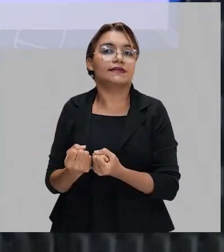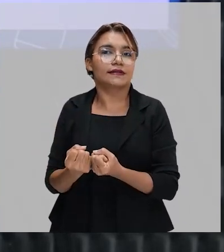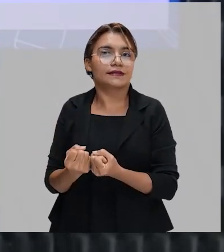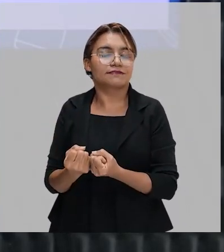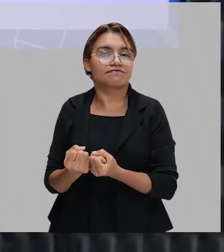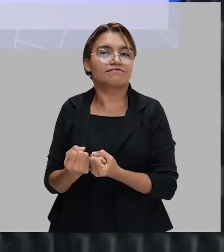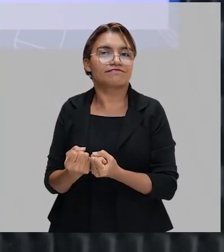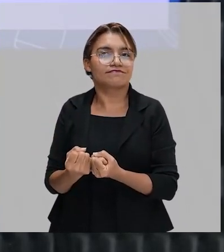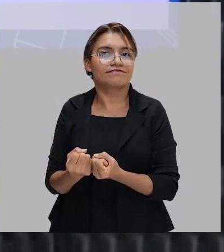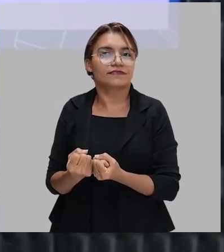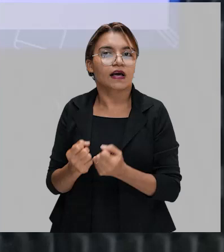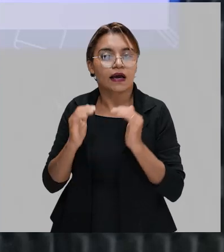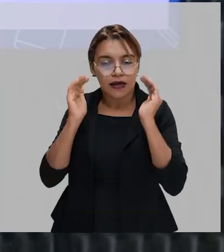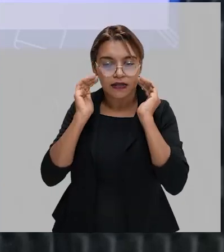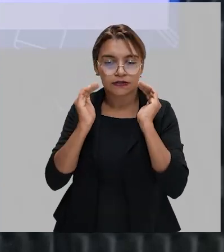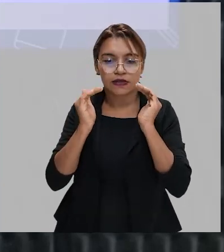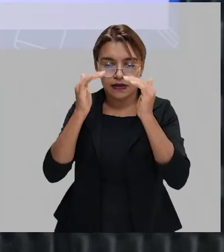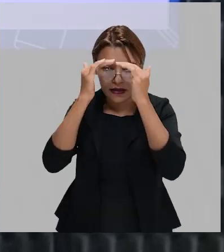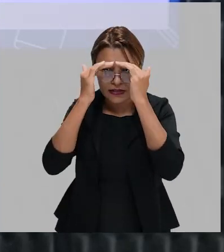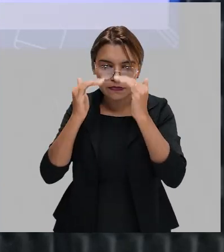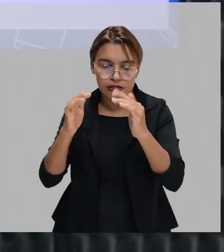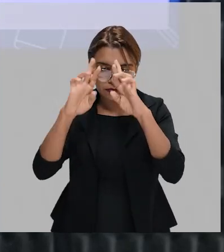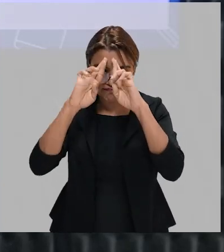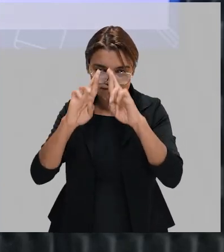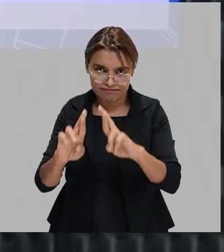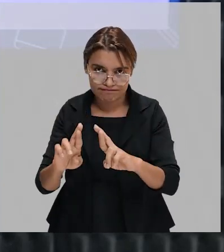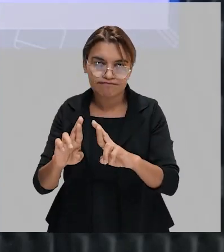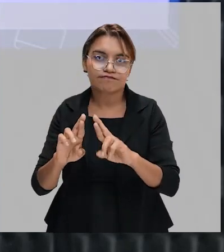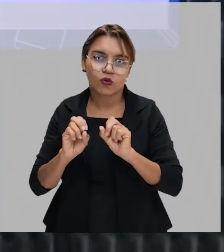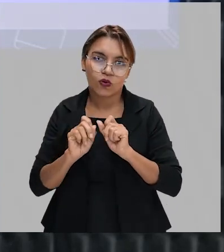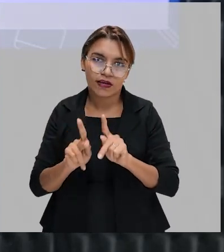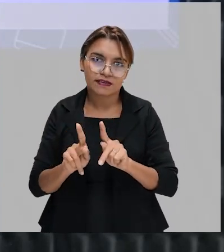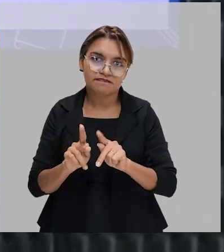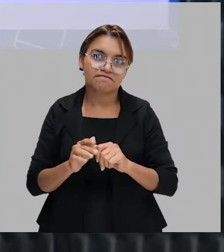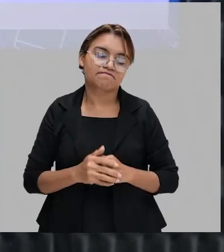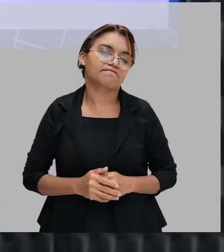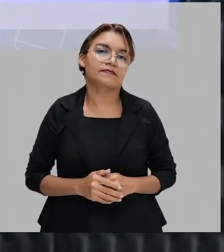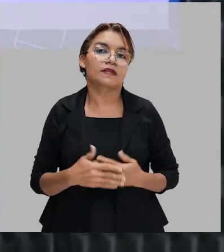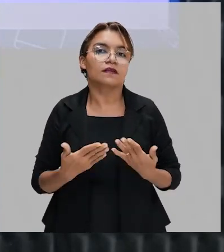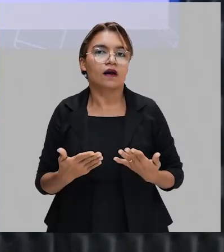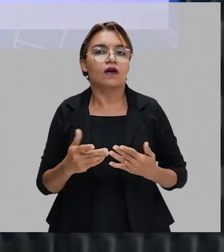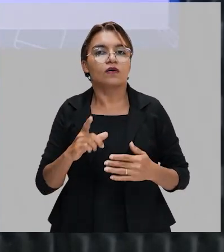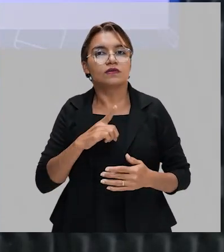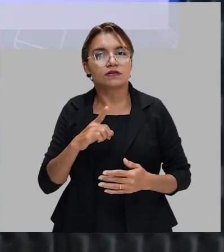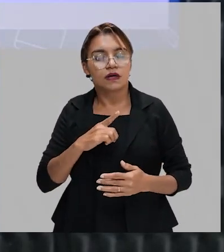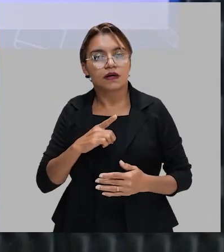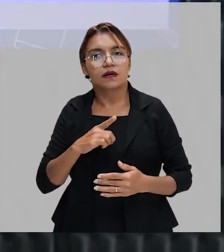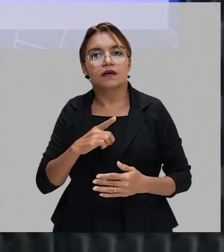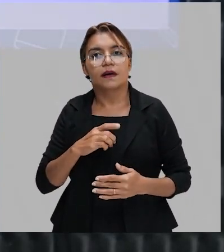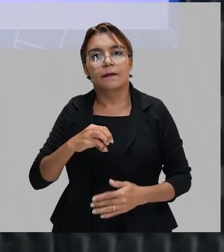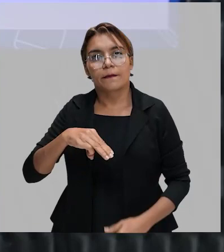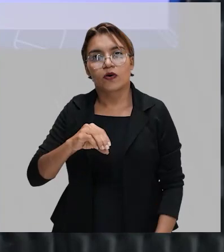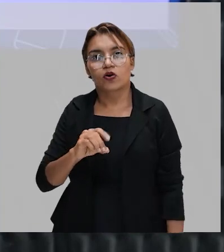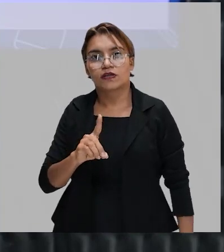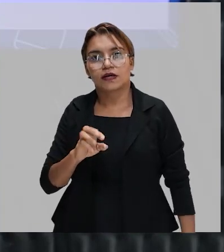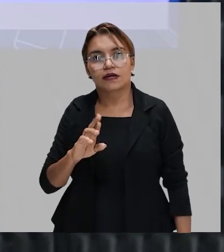Claro, com todo respeito. Mesmo que eu não concorde. Deu para entender? É bem aí que entra a moderação.